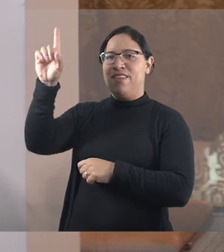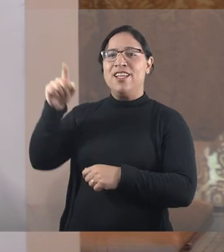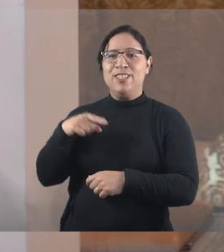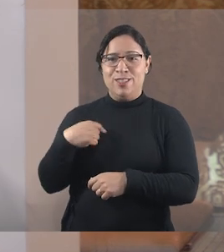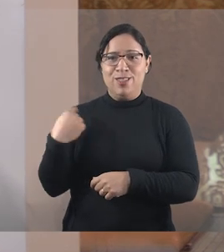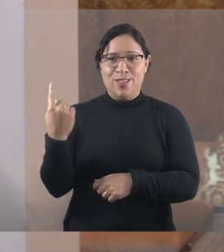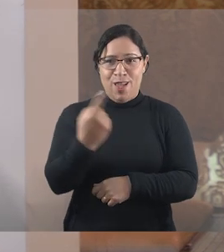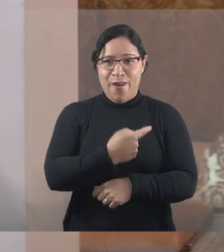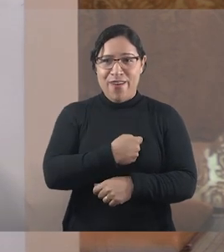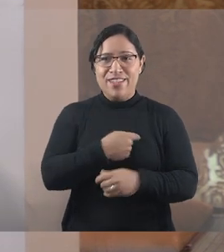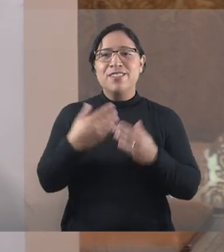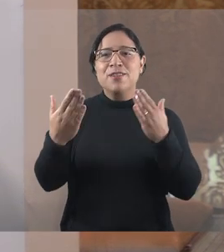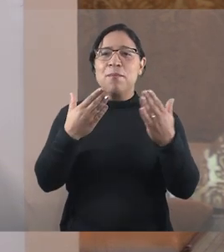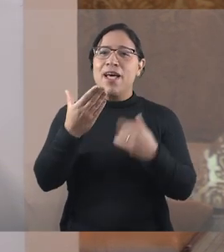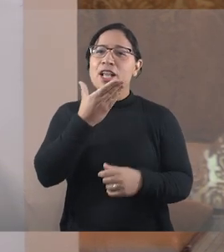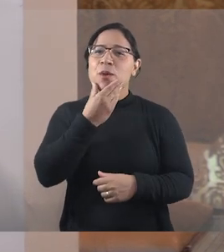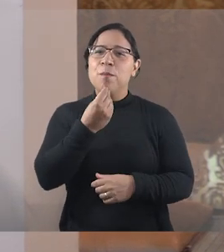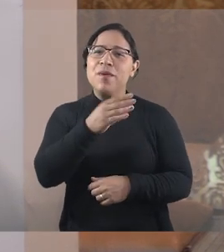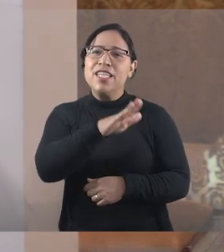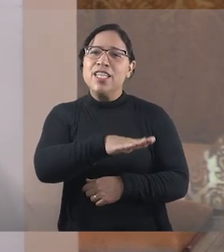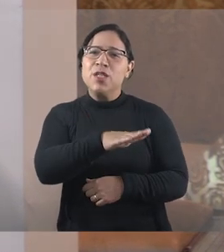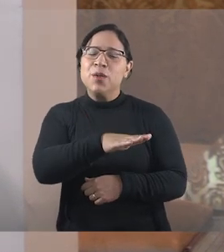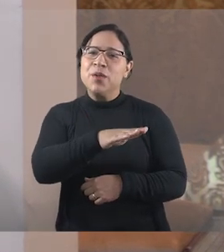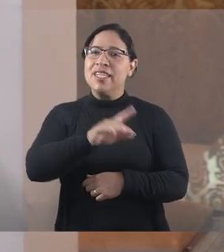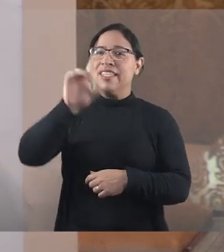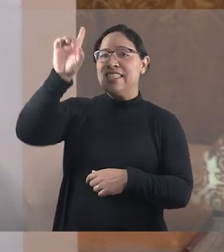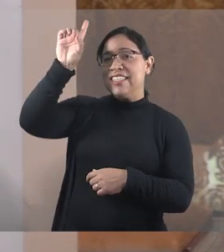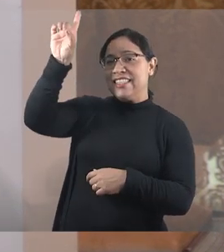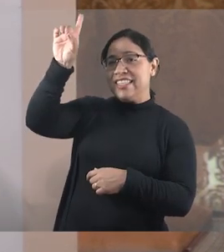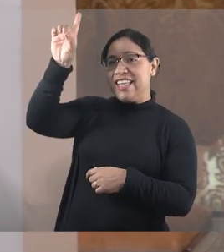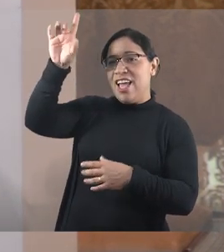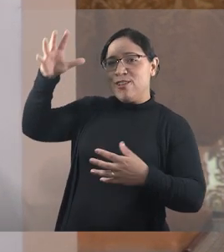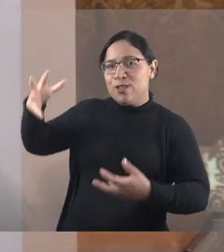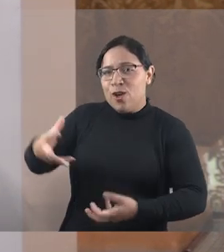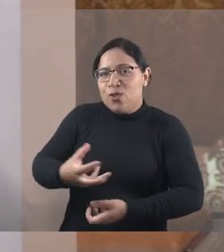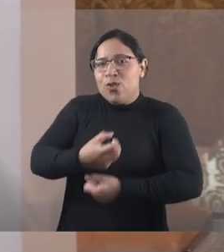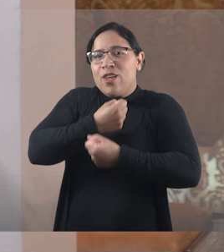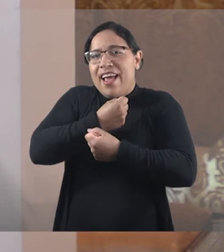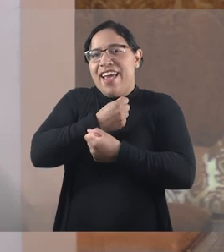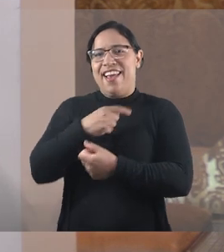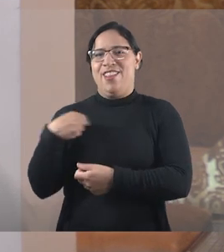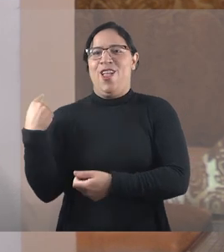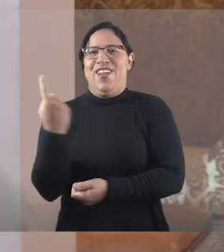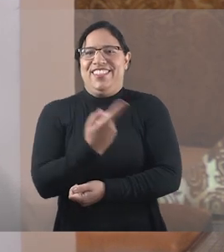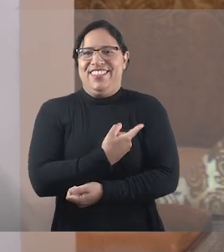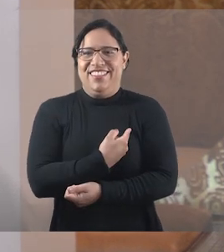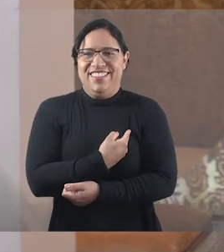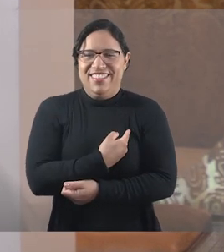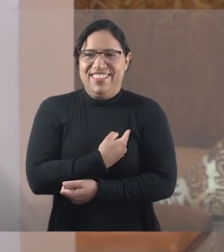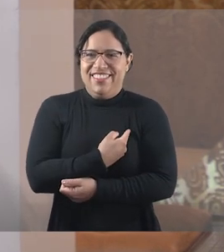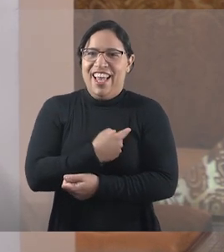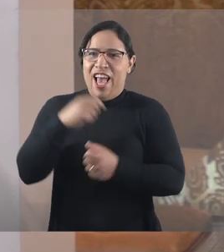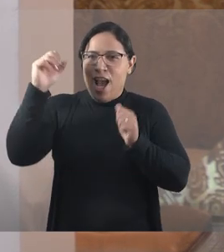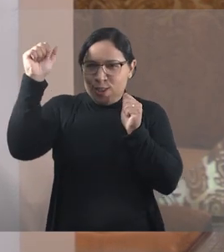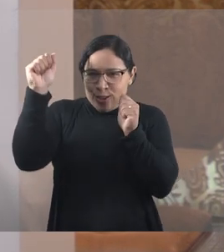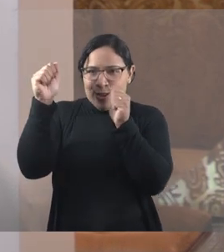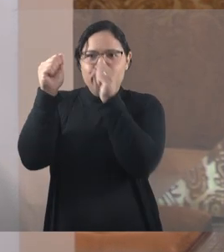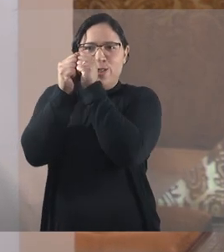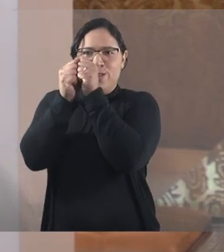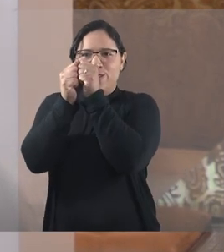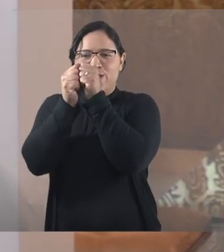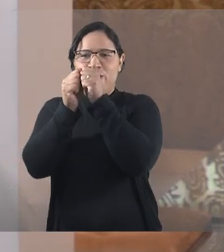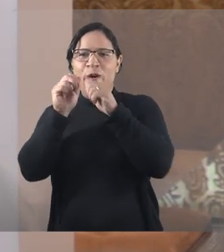por vezes, ser tomado nos braços pelo Pai, o Senhor Jesus, o nosso Deus, e aos olhos dele